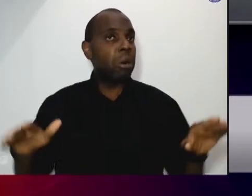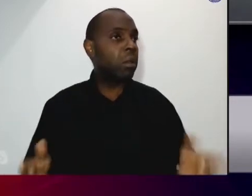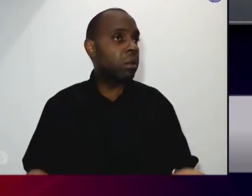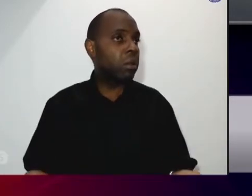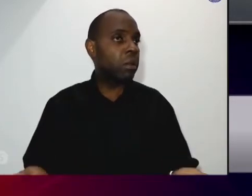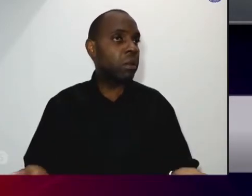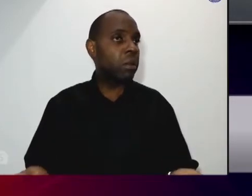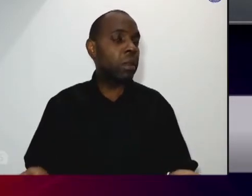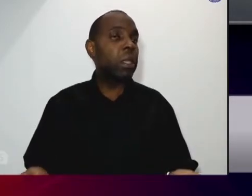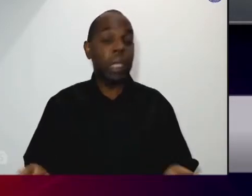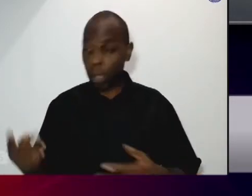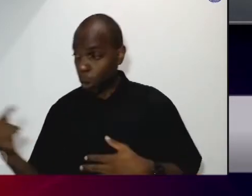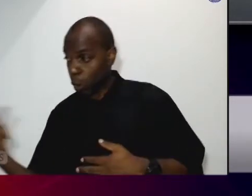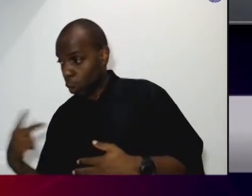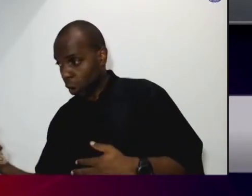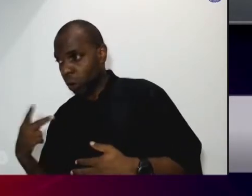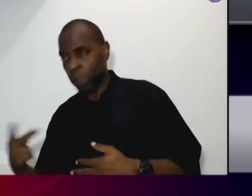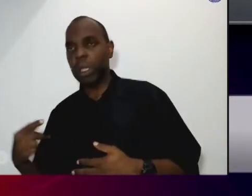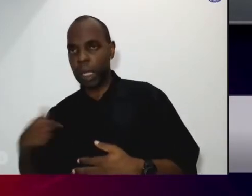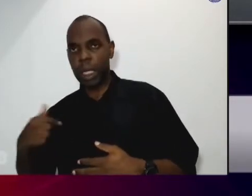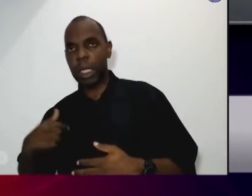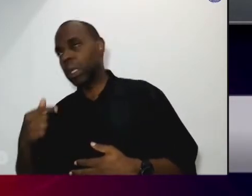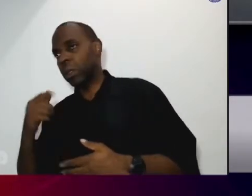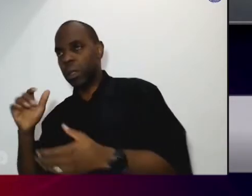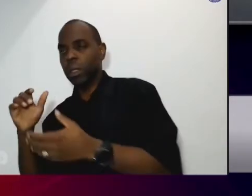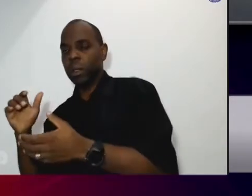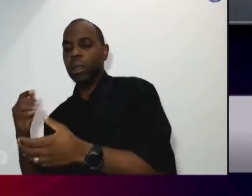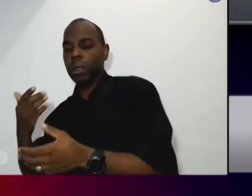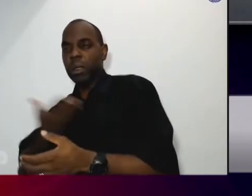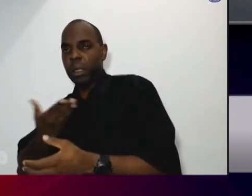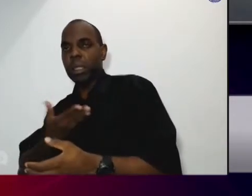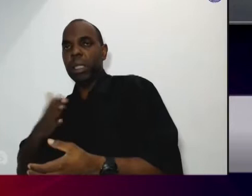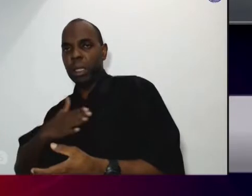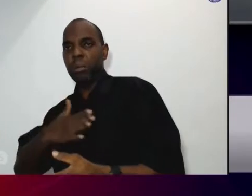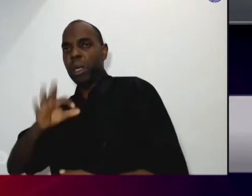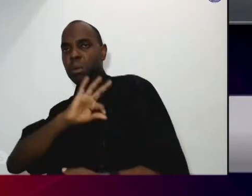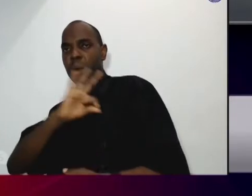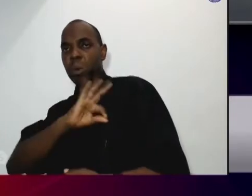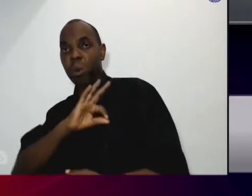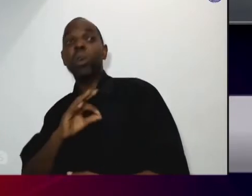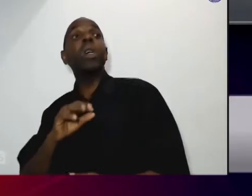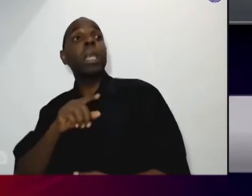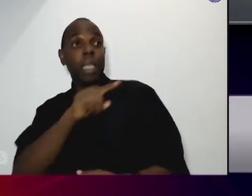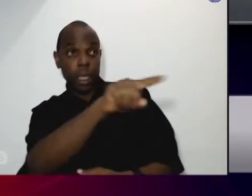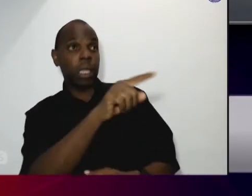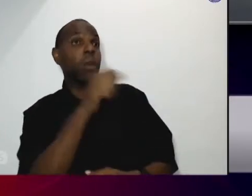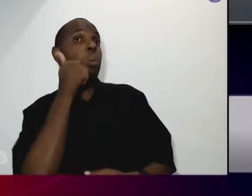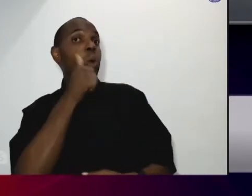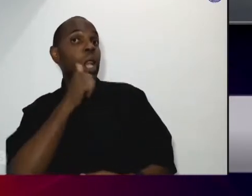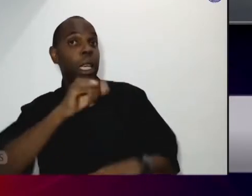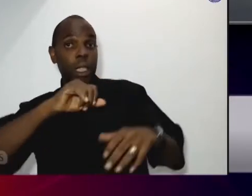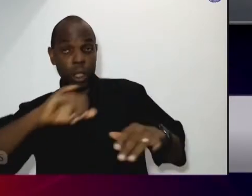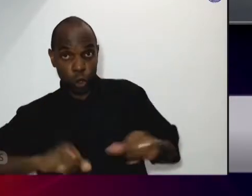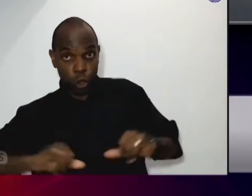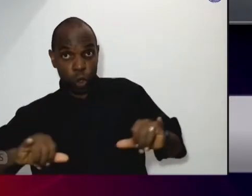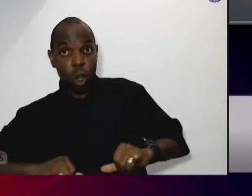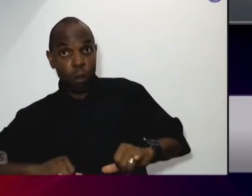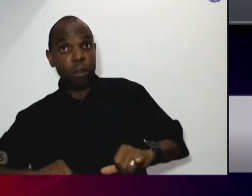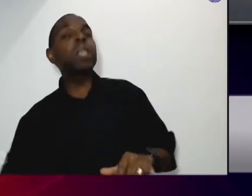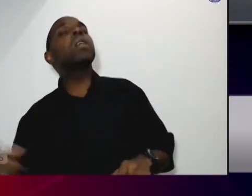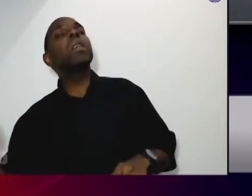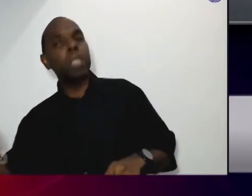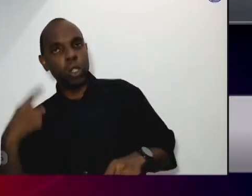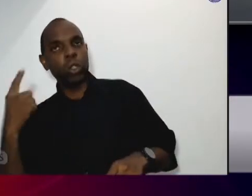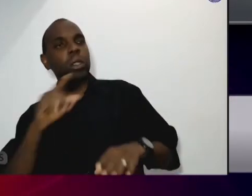é nesse sentido de ajudar a fiscalizar essas medidas para que elas não sofram novamente uma a